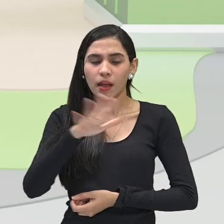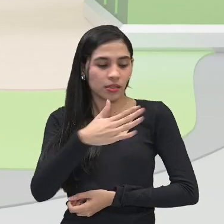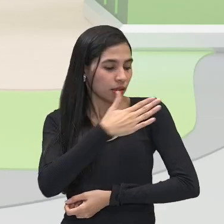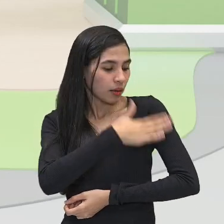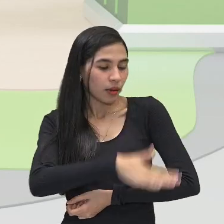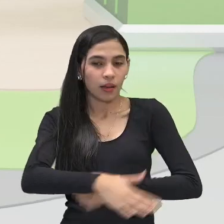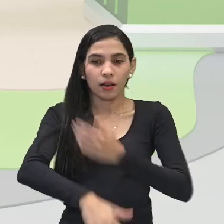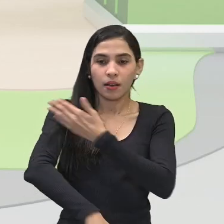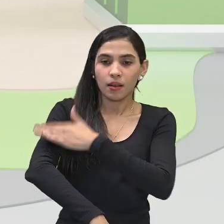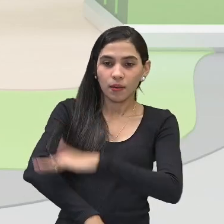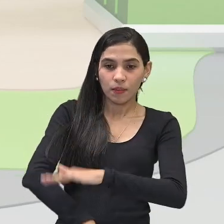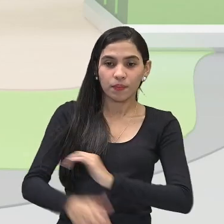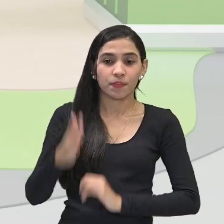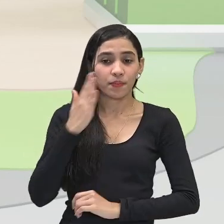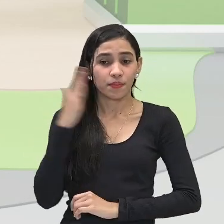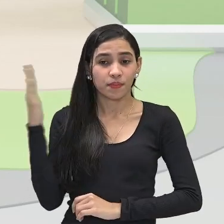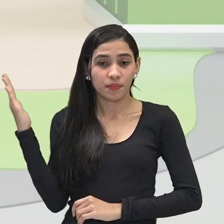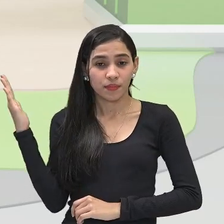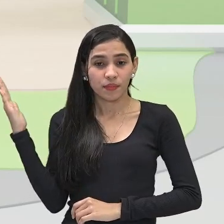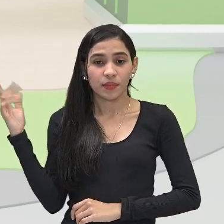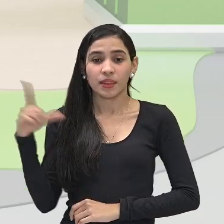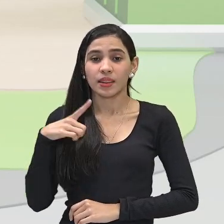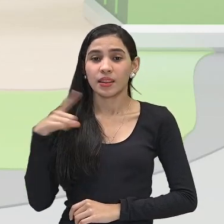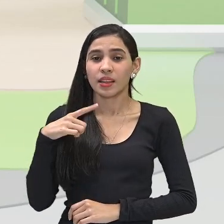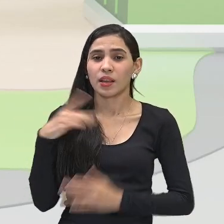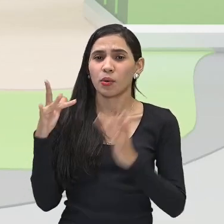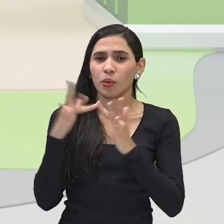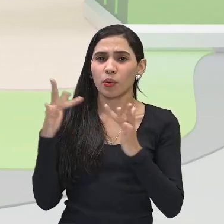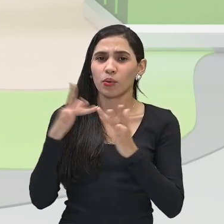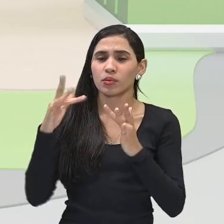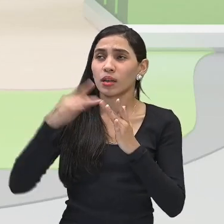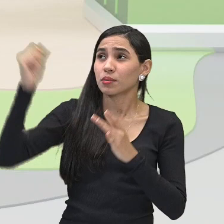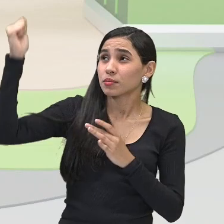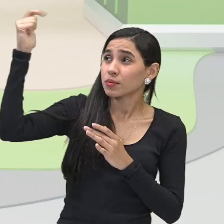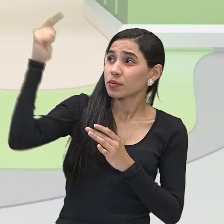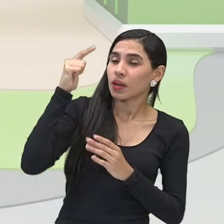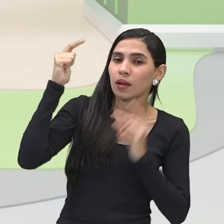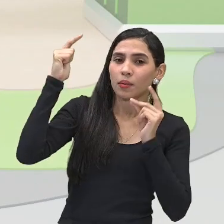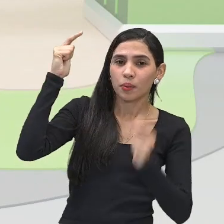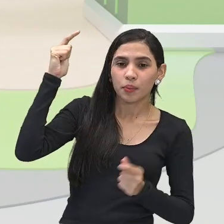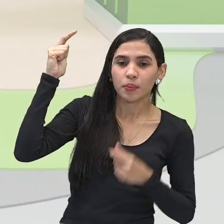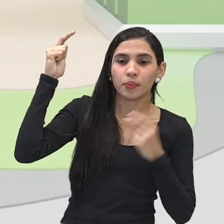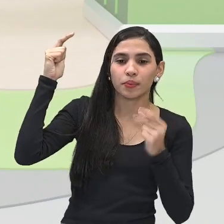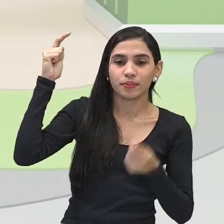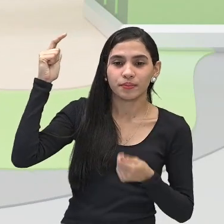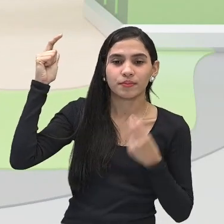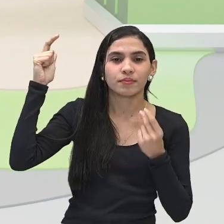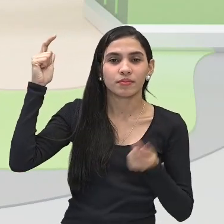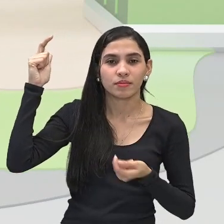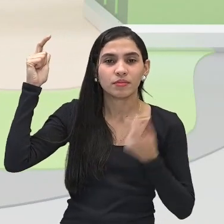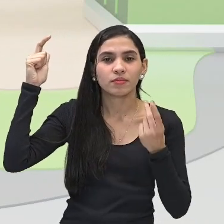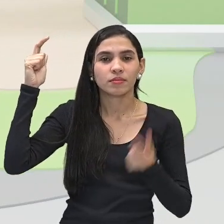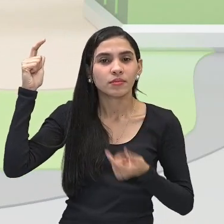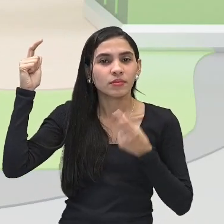Você tem aí uma longa exposição possivelmente de uma pessoa que não